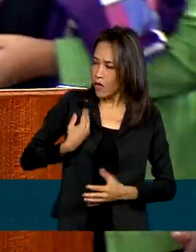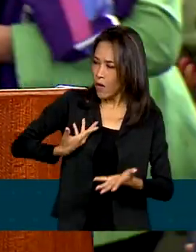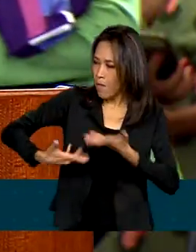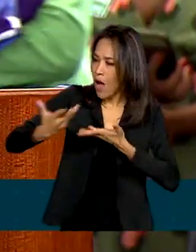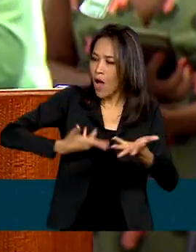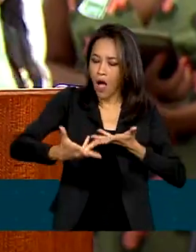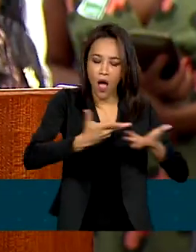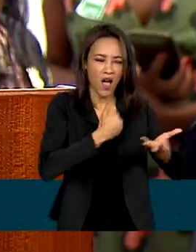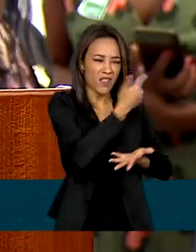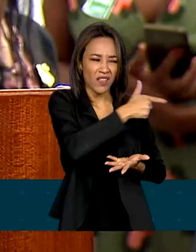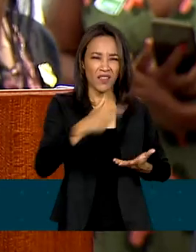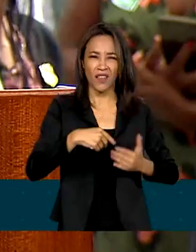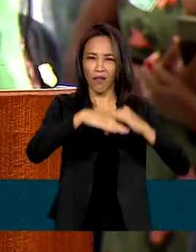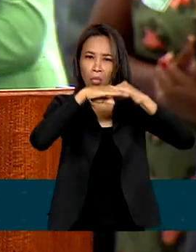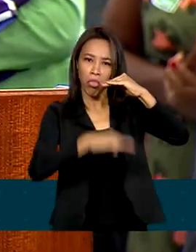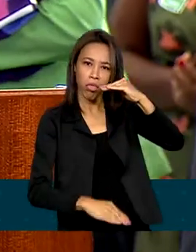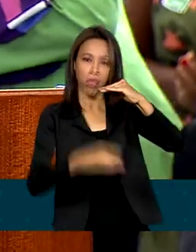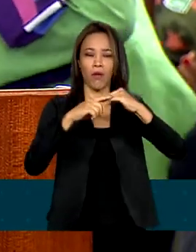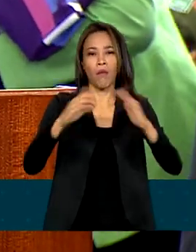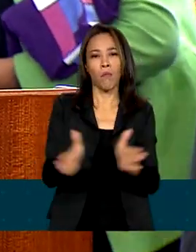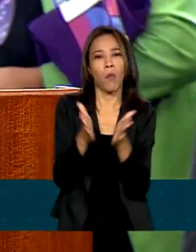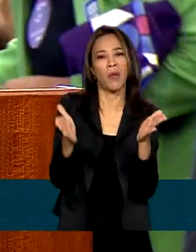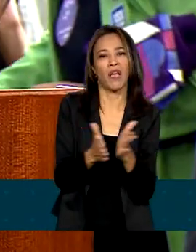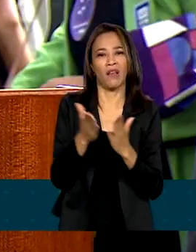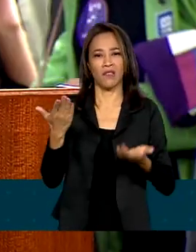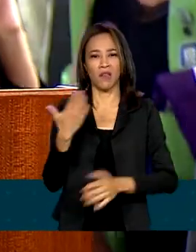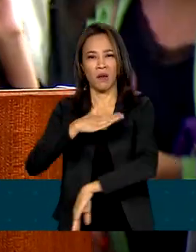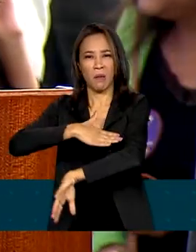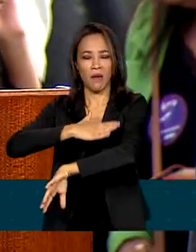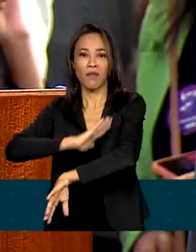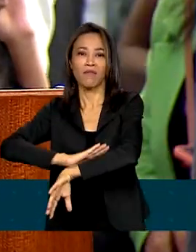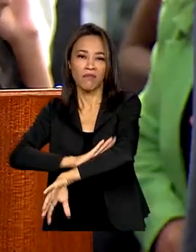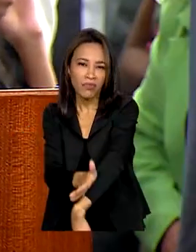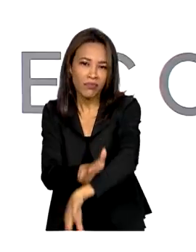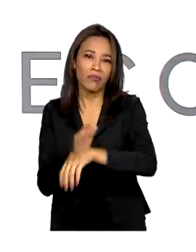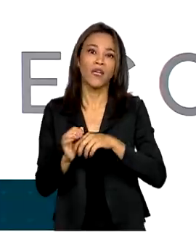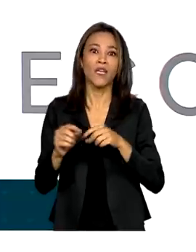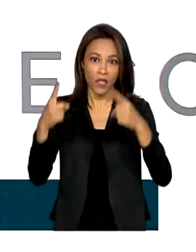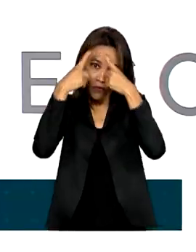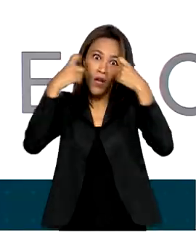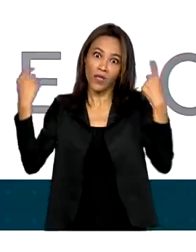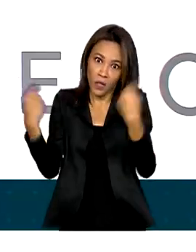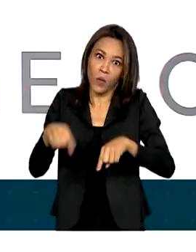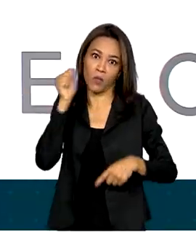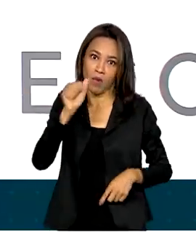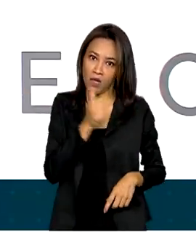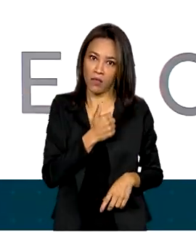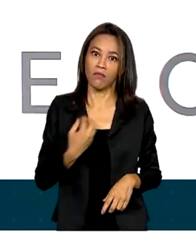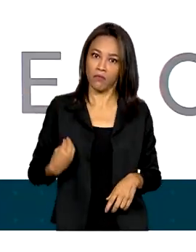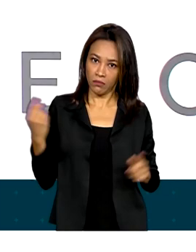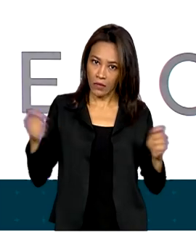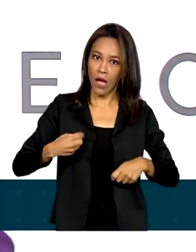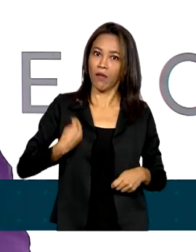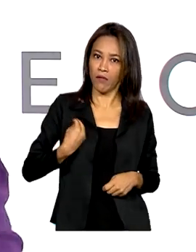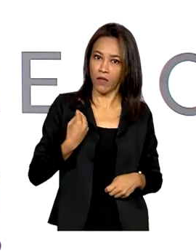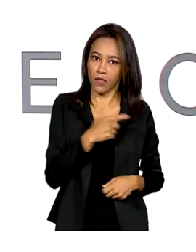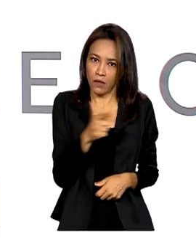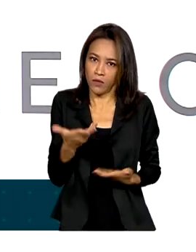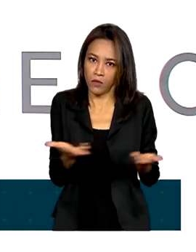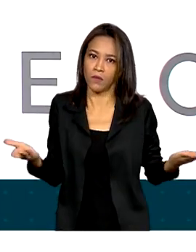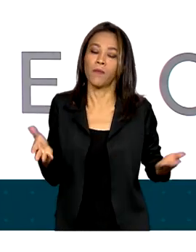pobreza, sem fome, sem racismo e sem violência contra as mulheres. E o governo federal aproveitou a